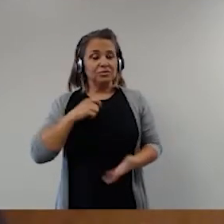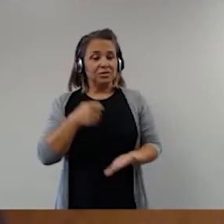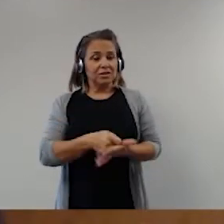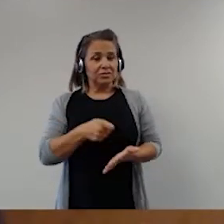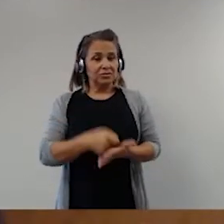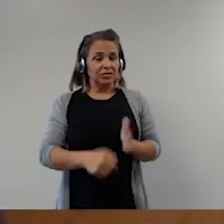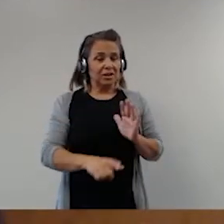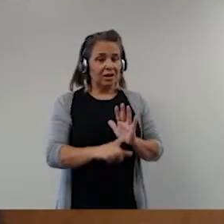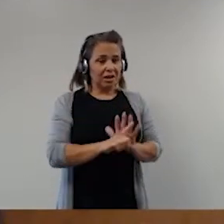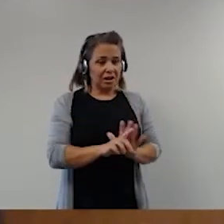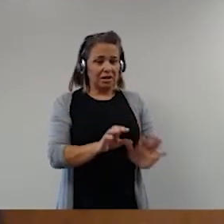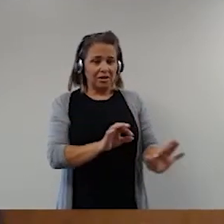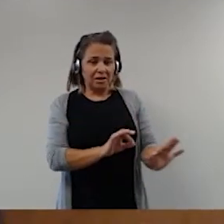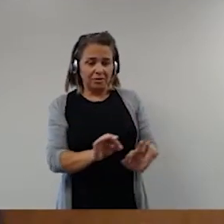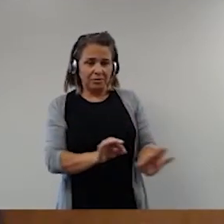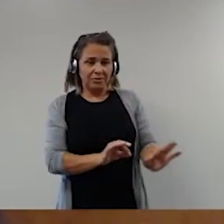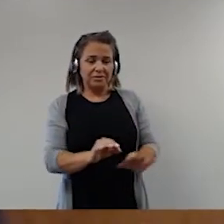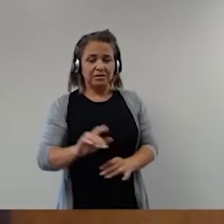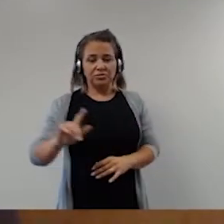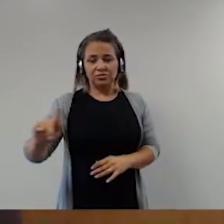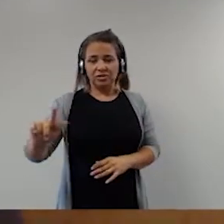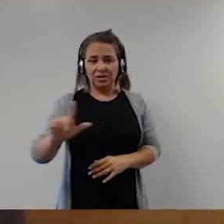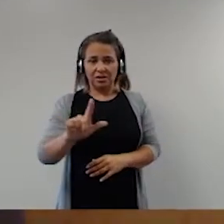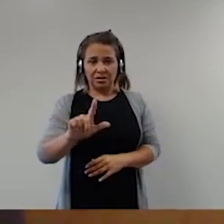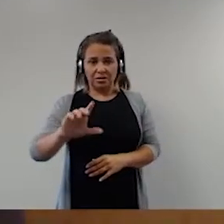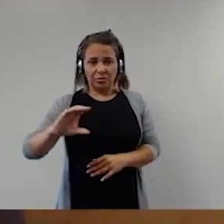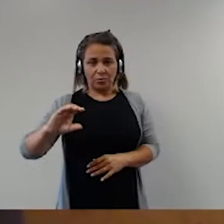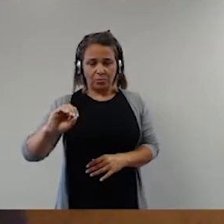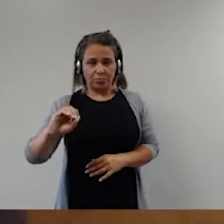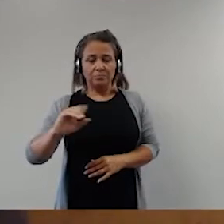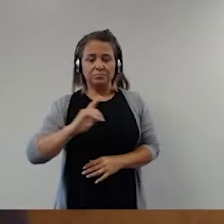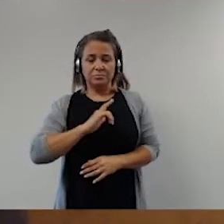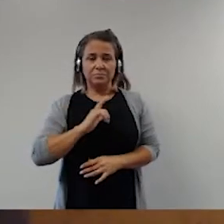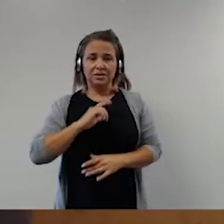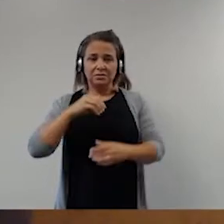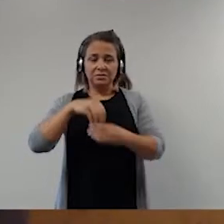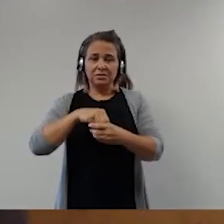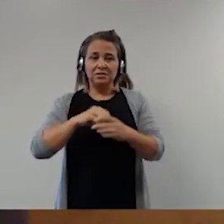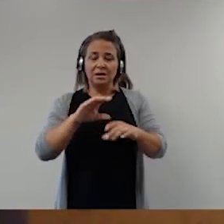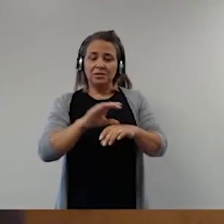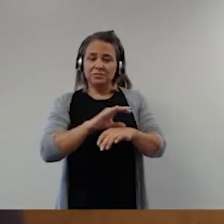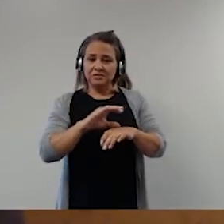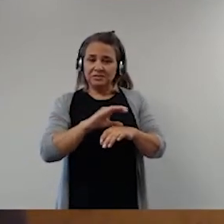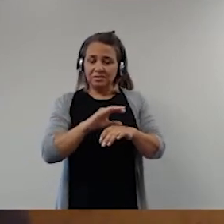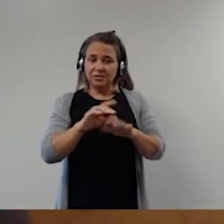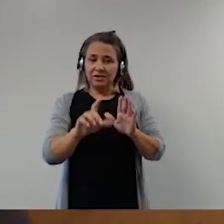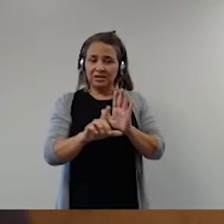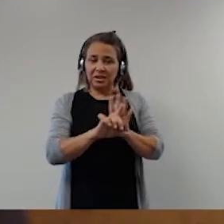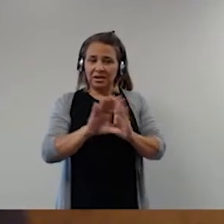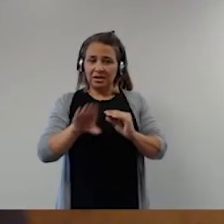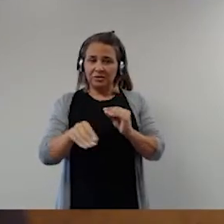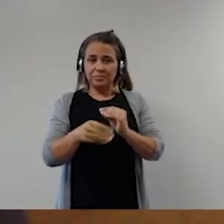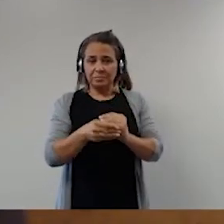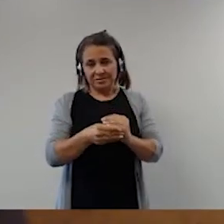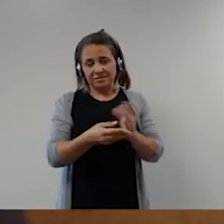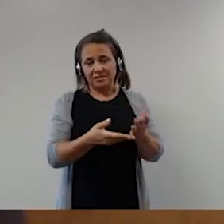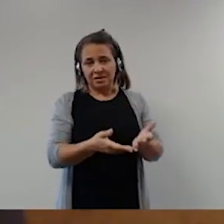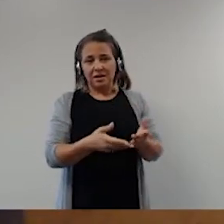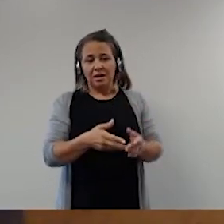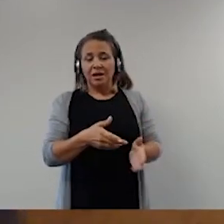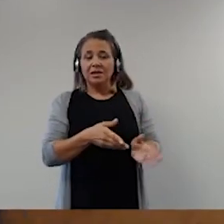Ordem, da GLO, está muito bem posta na Constituição e na Lei Complementar que a regulamenta